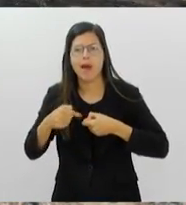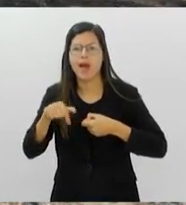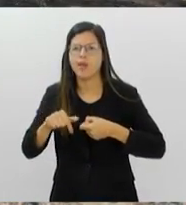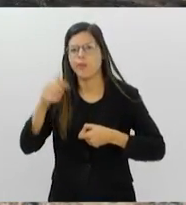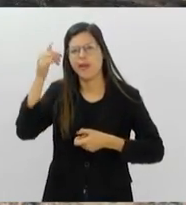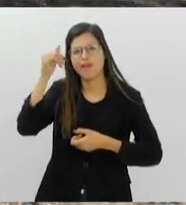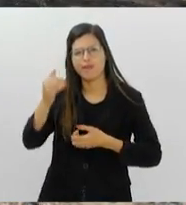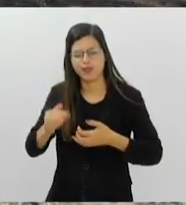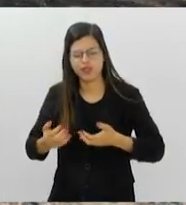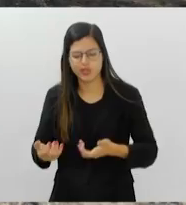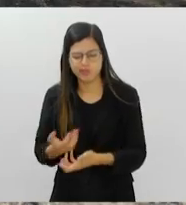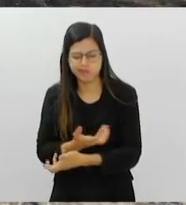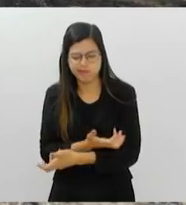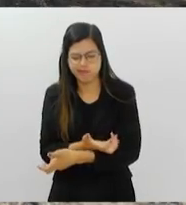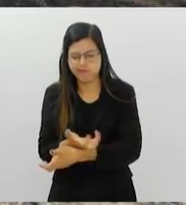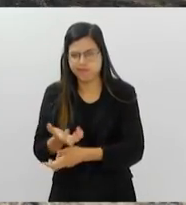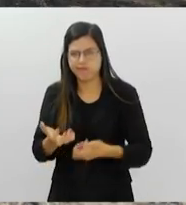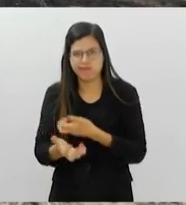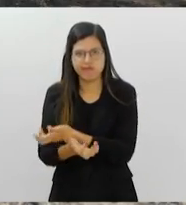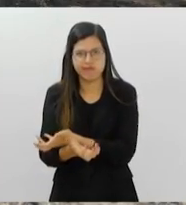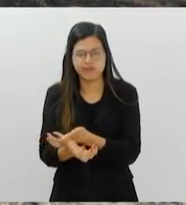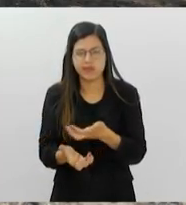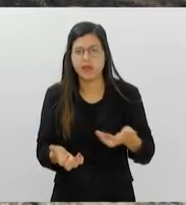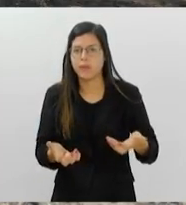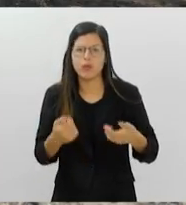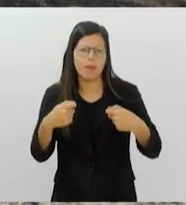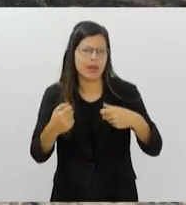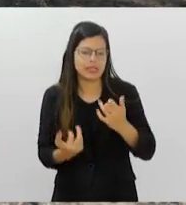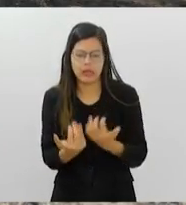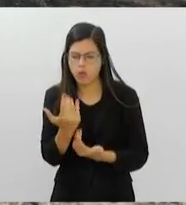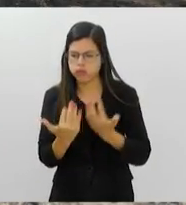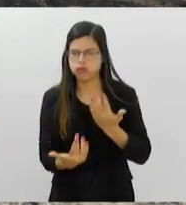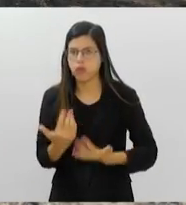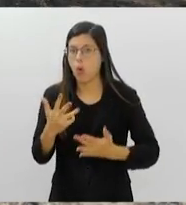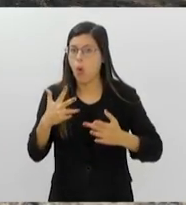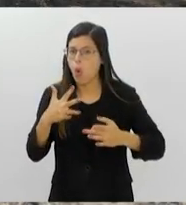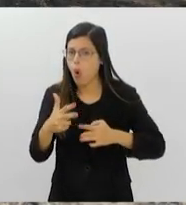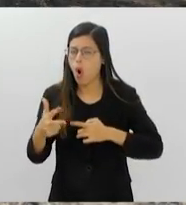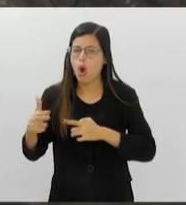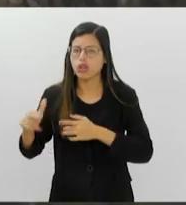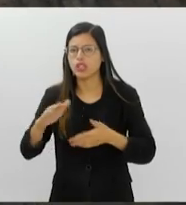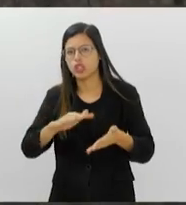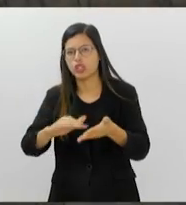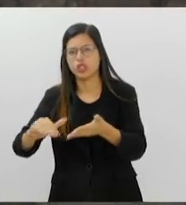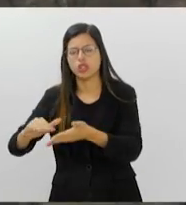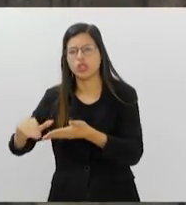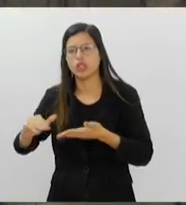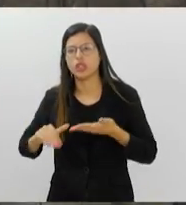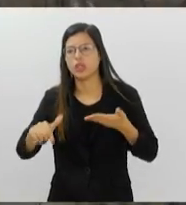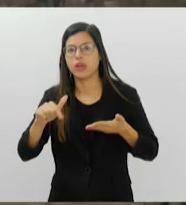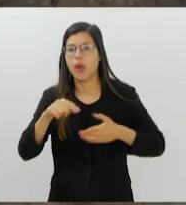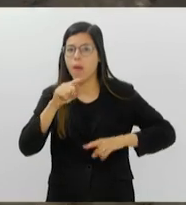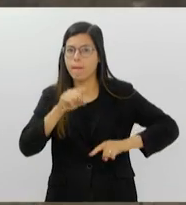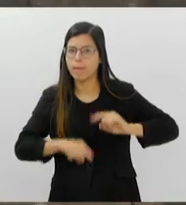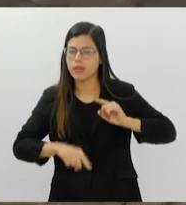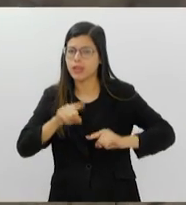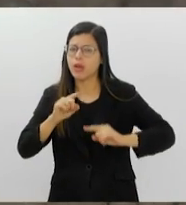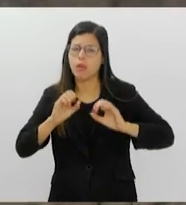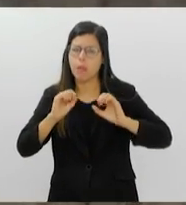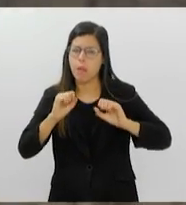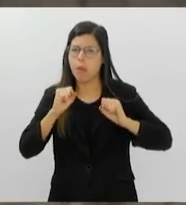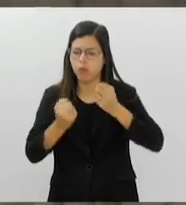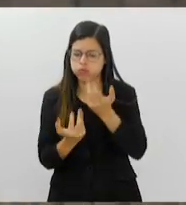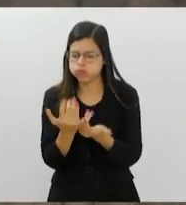crescer e você não precisa queimá-lo. Corte e o retire do local. Ele é um material inflamável que